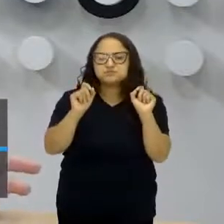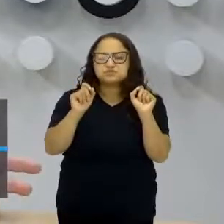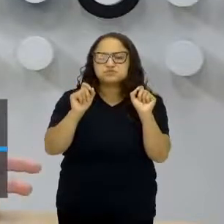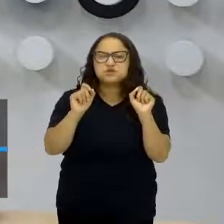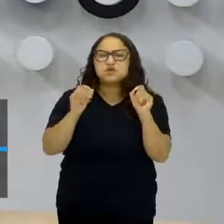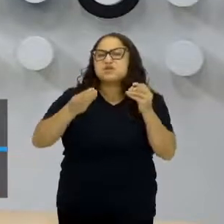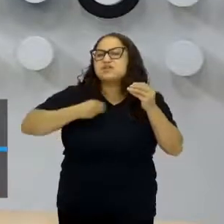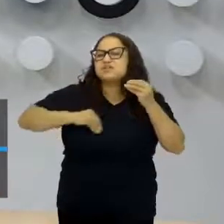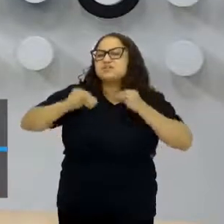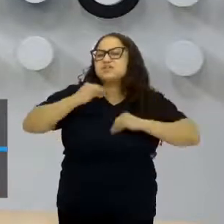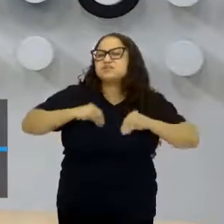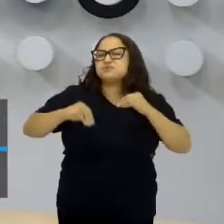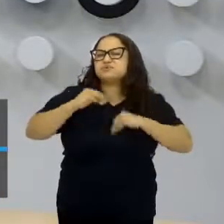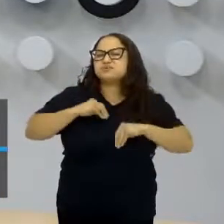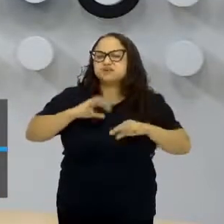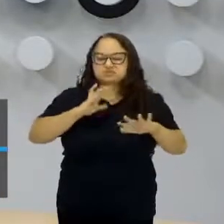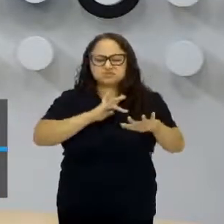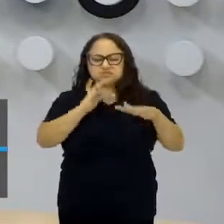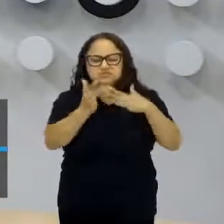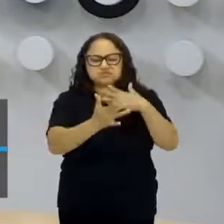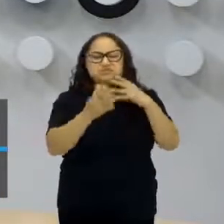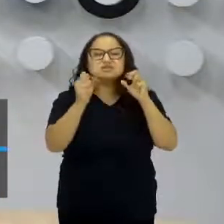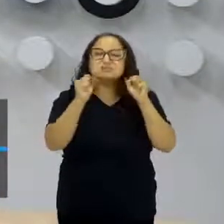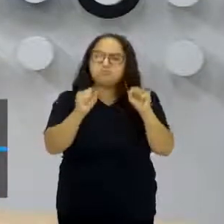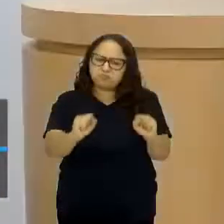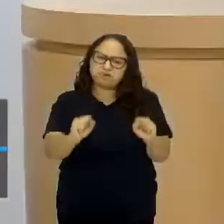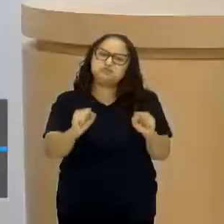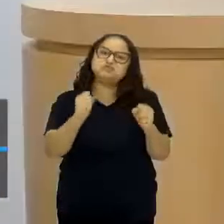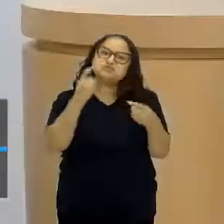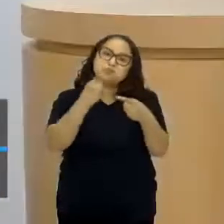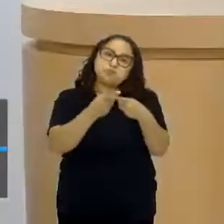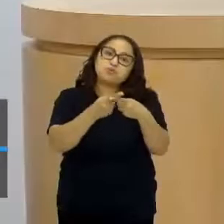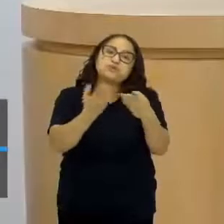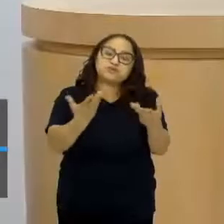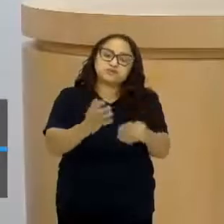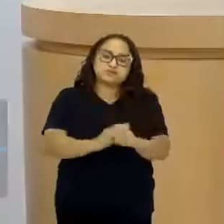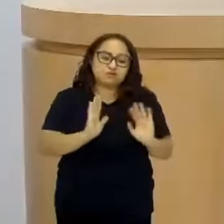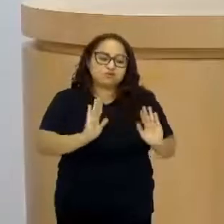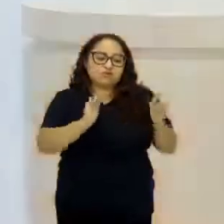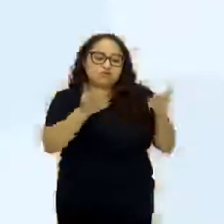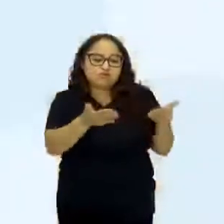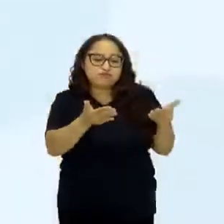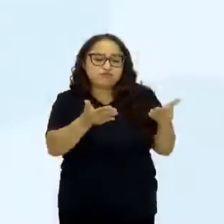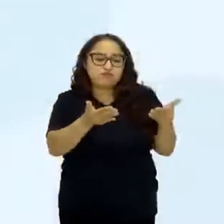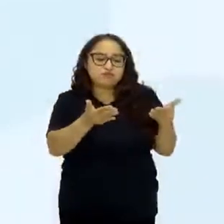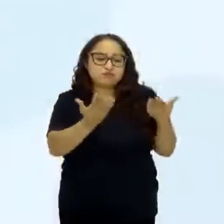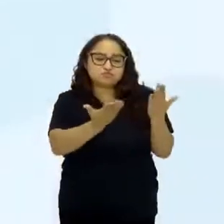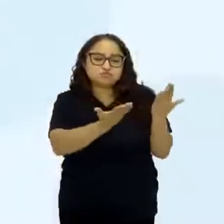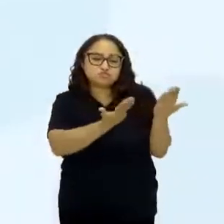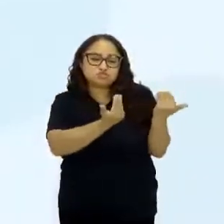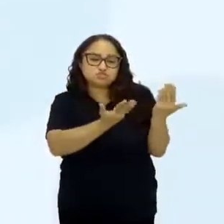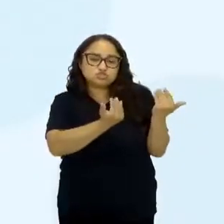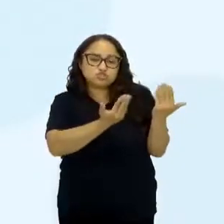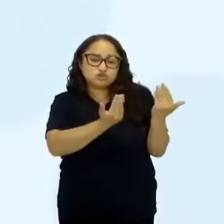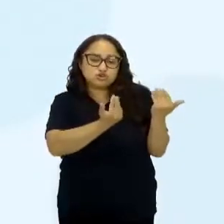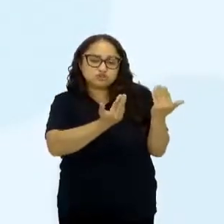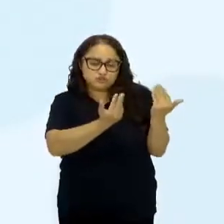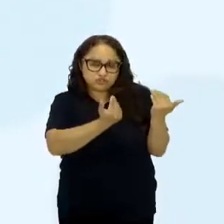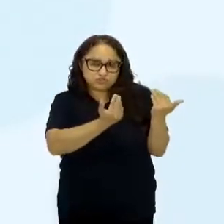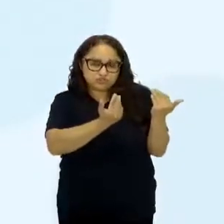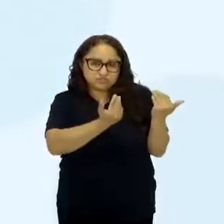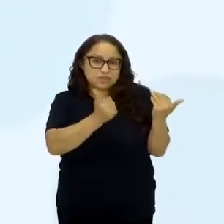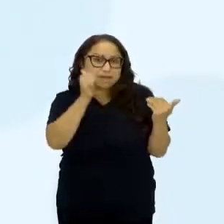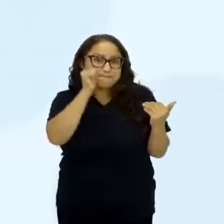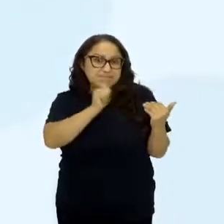sobre a depressão que as redes sociais podem trazer, né? E olha lá o foco do texto. As jovens, meninas,